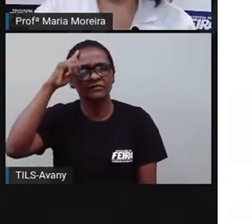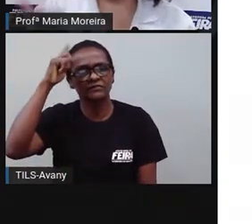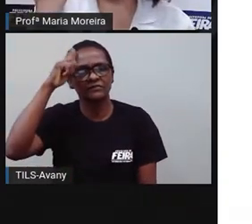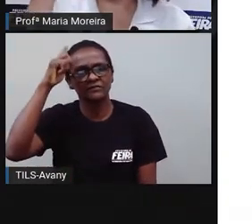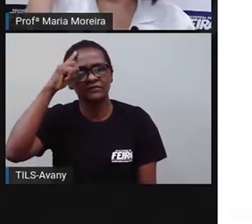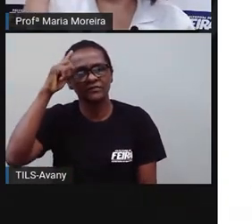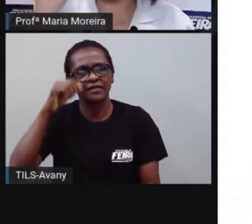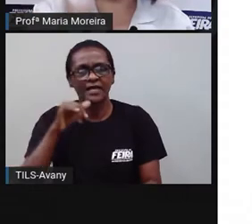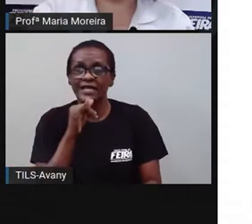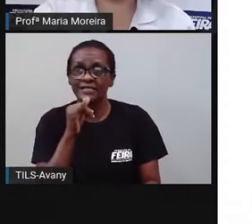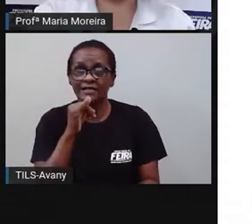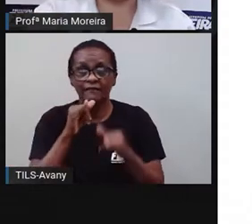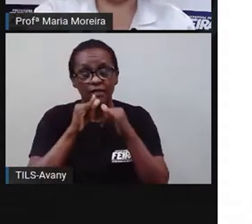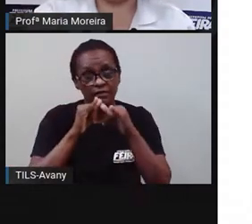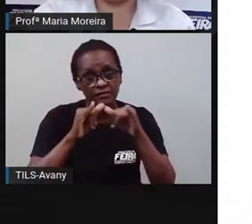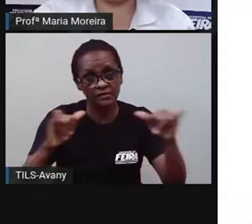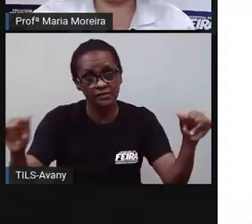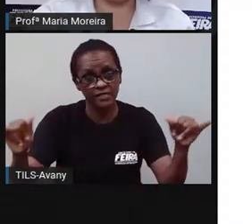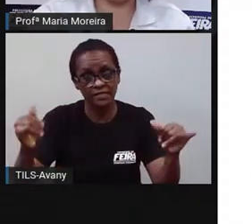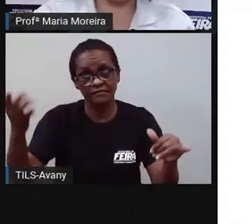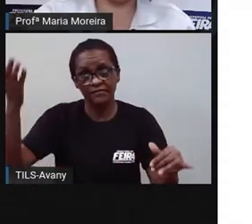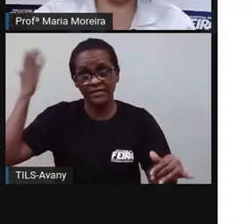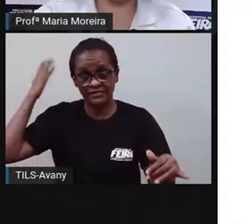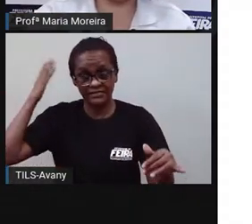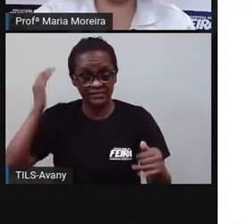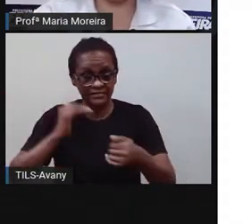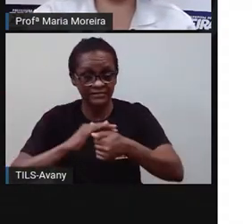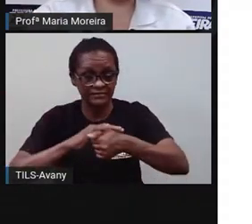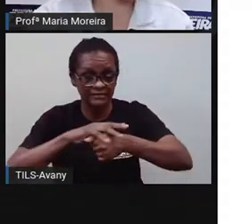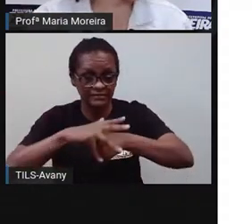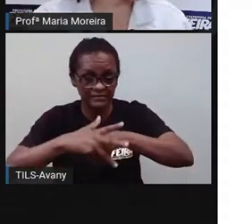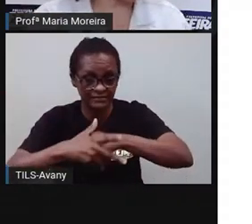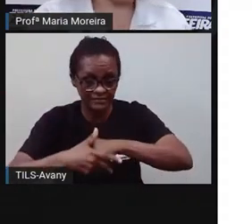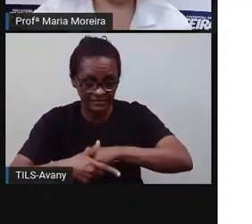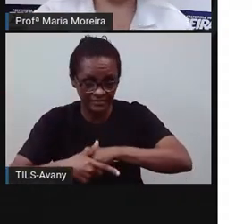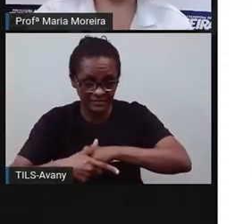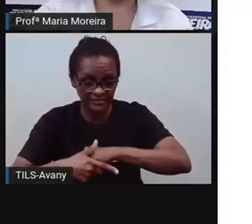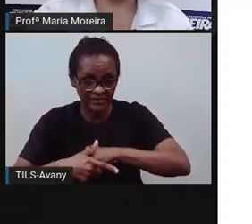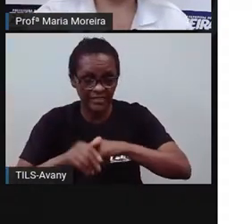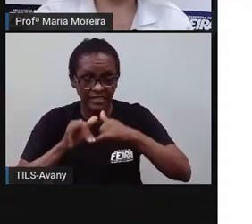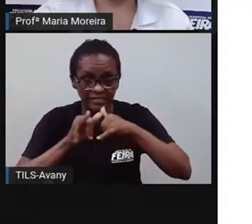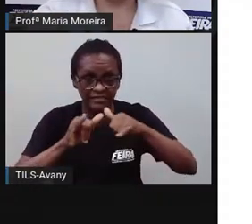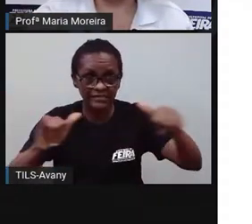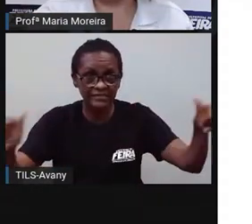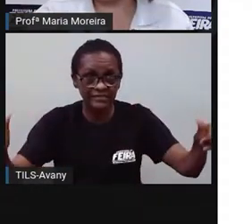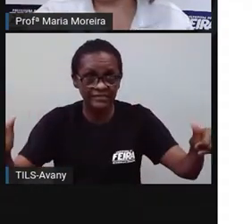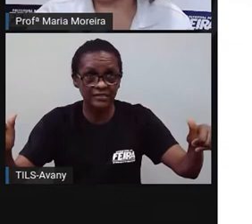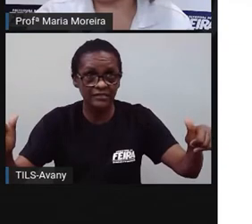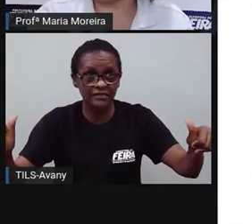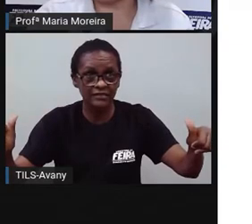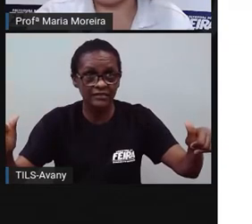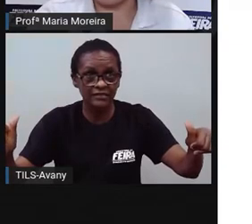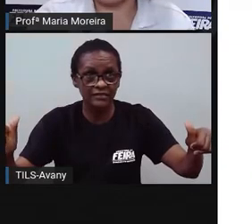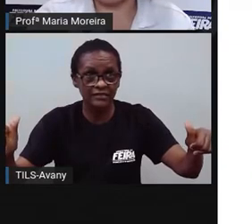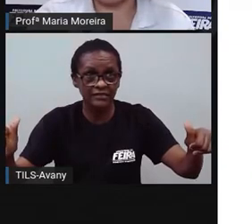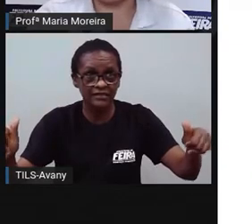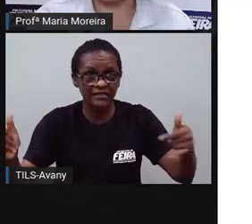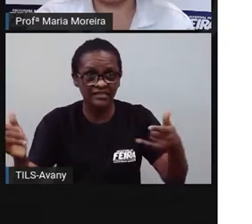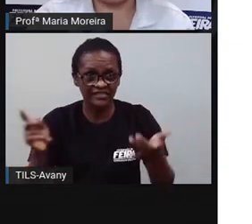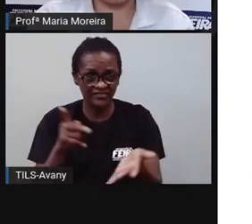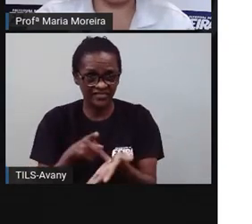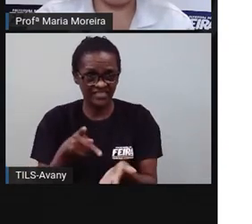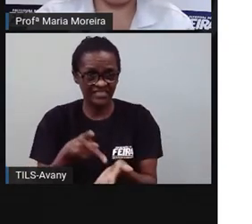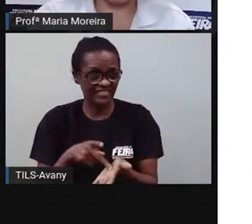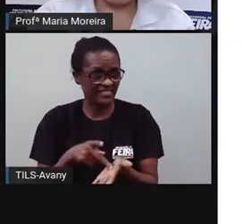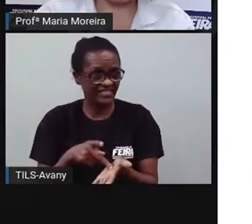do início lá da pandemia e publico hoje, digo, olha gente, que notícia? Vai ser verdadeira aquela